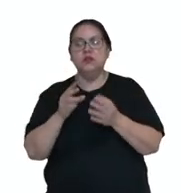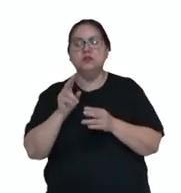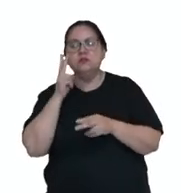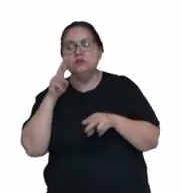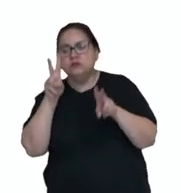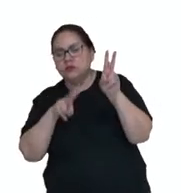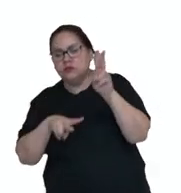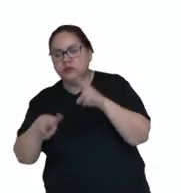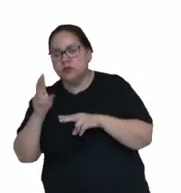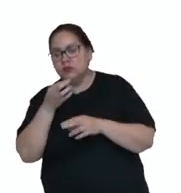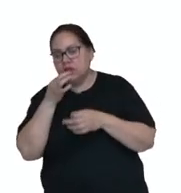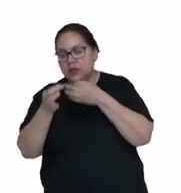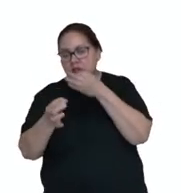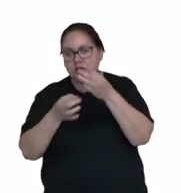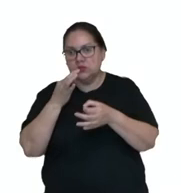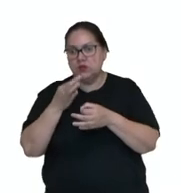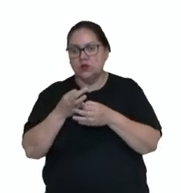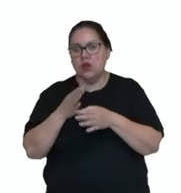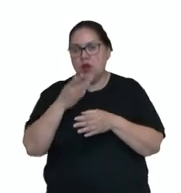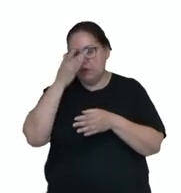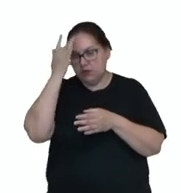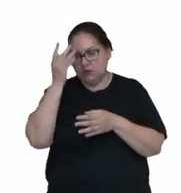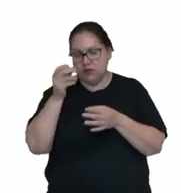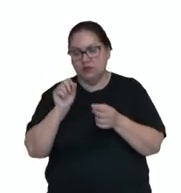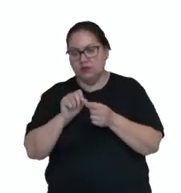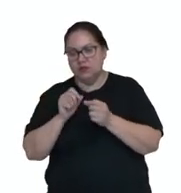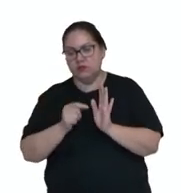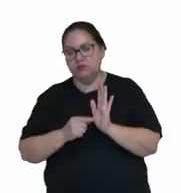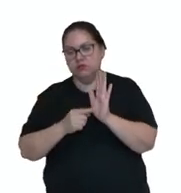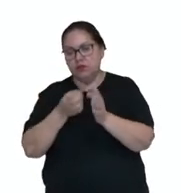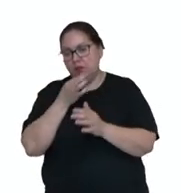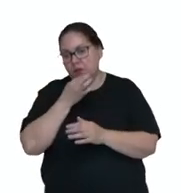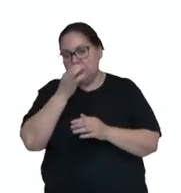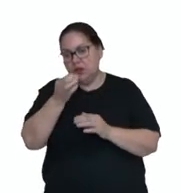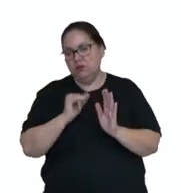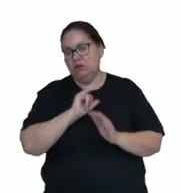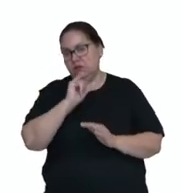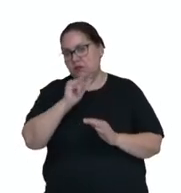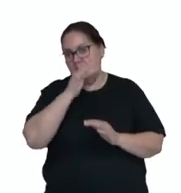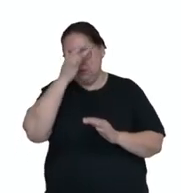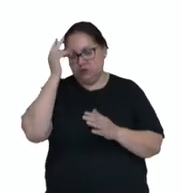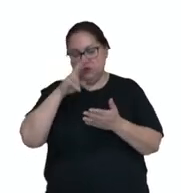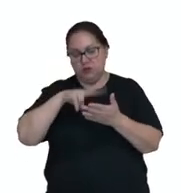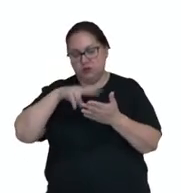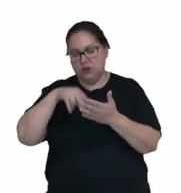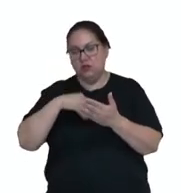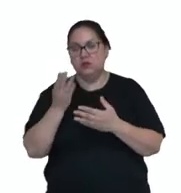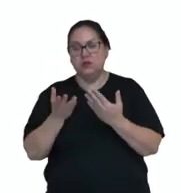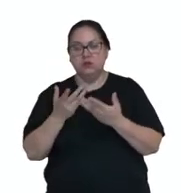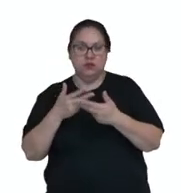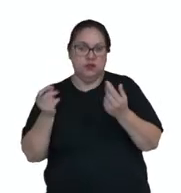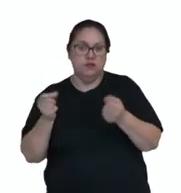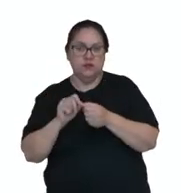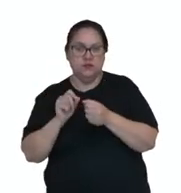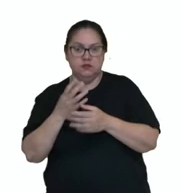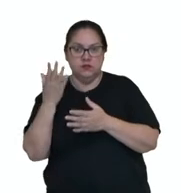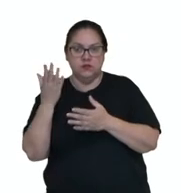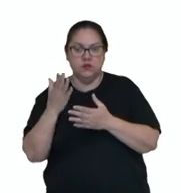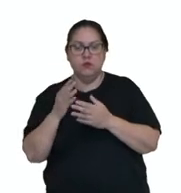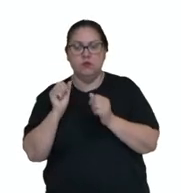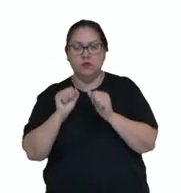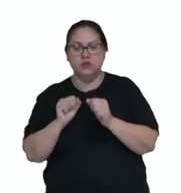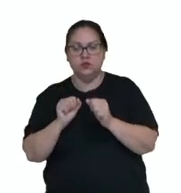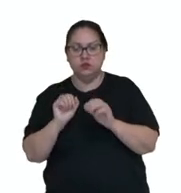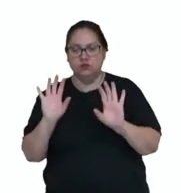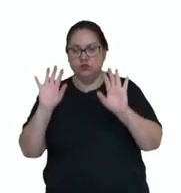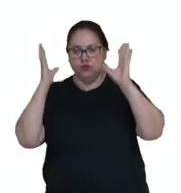analisado por meio de crítica. O resenhador expressa sua opinião além de informar o leitor sobre a obra resenhada, que pode